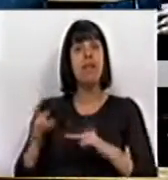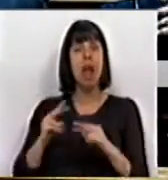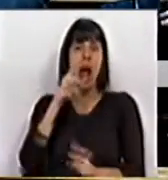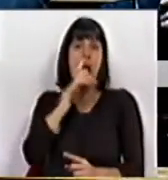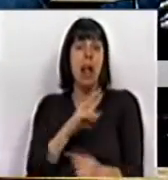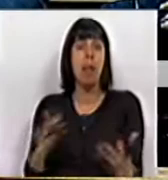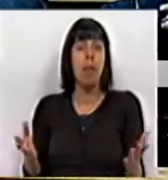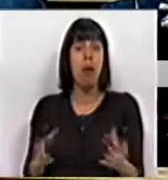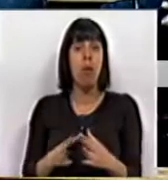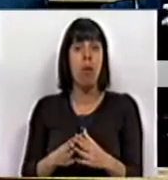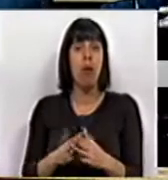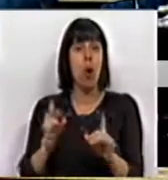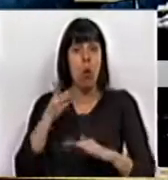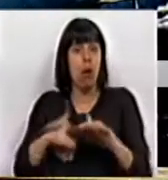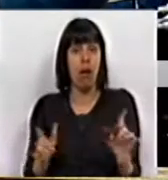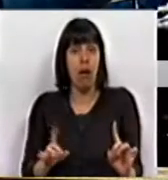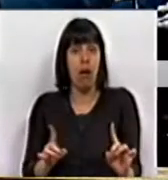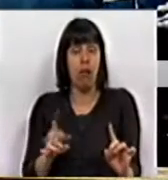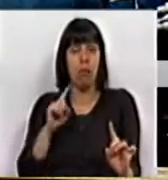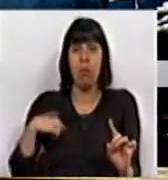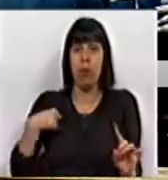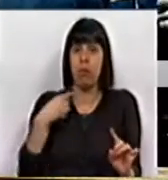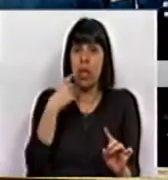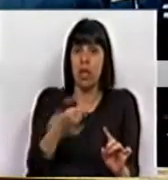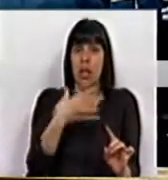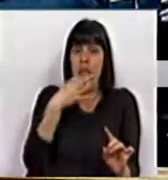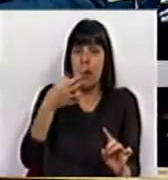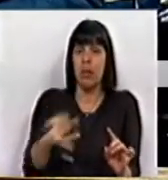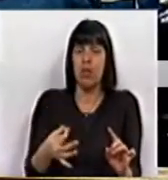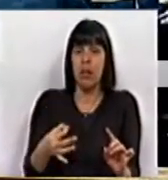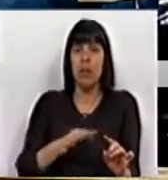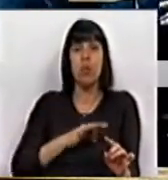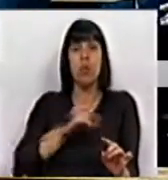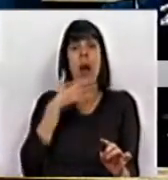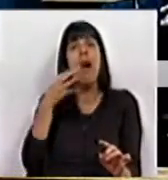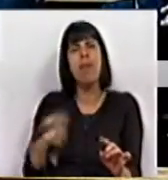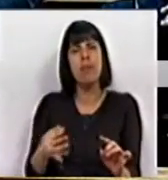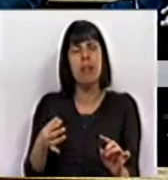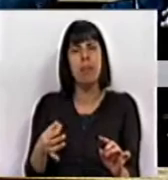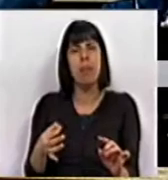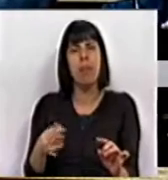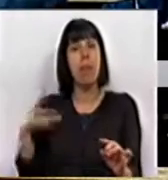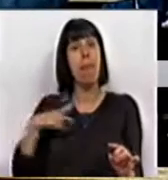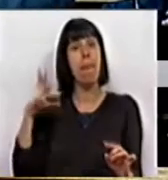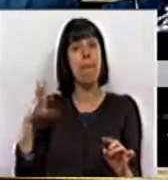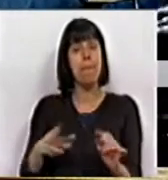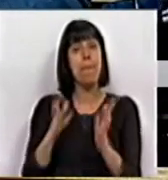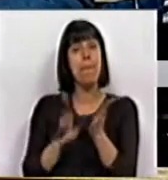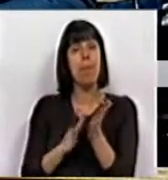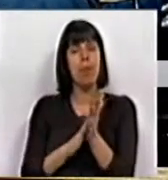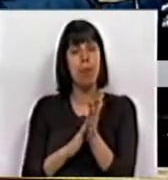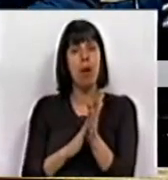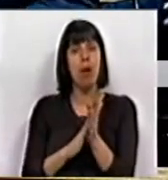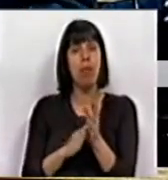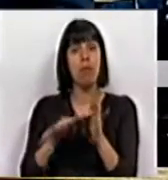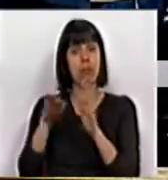Finanças Alemão. E não é por acaso que quando ele afirmou, quando o Senhor afirmou que Portugal é a prova